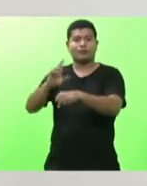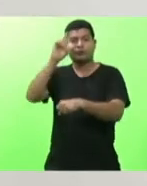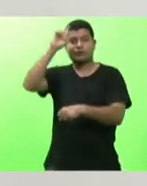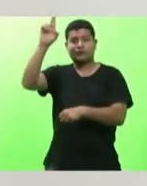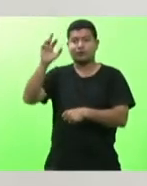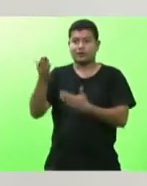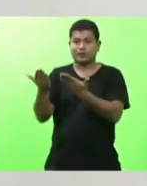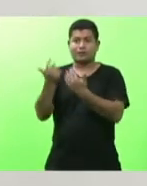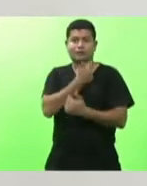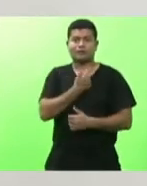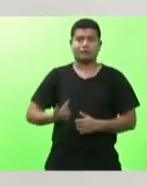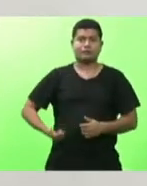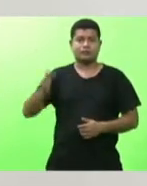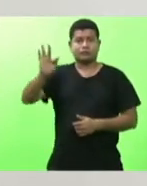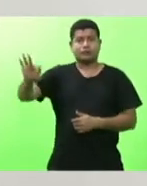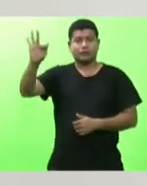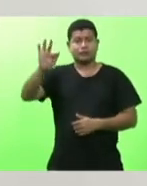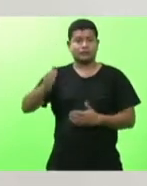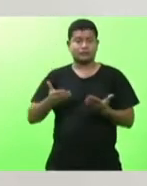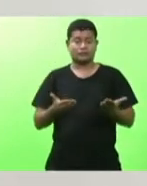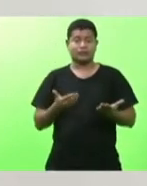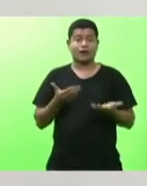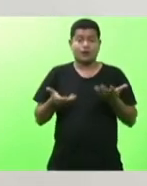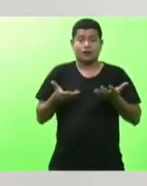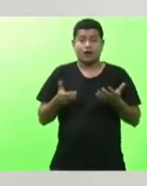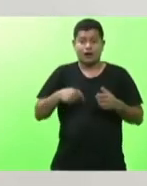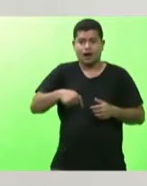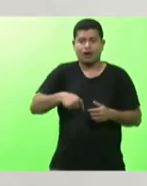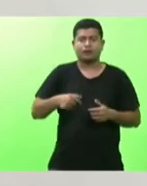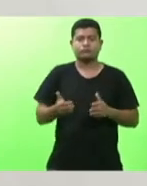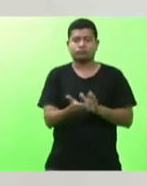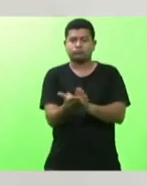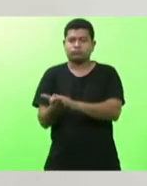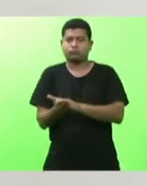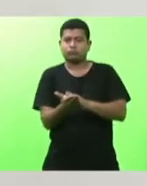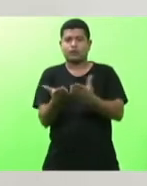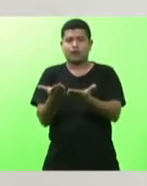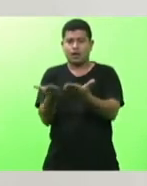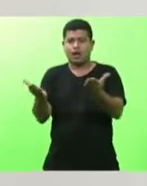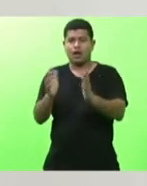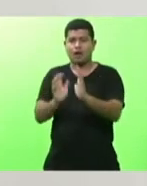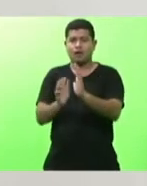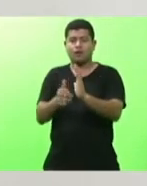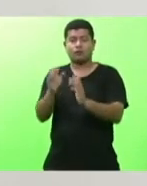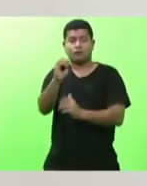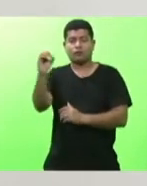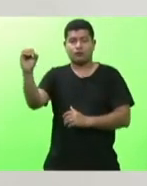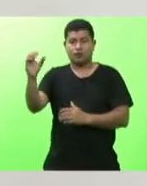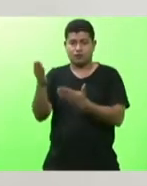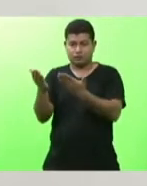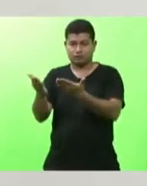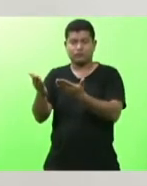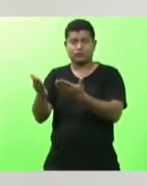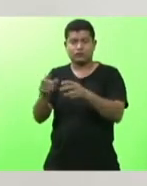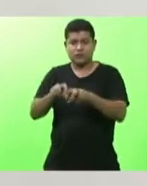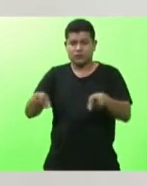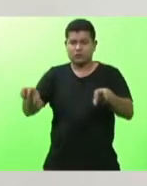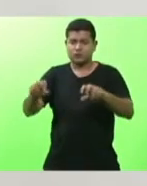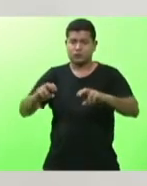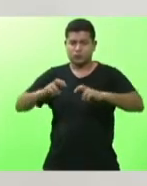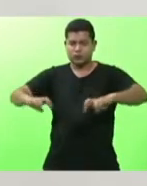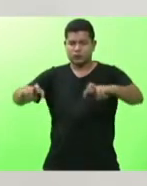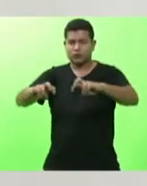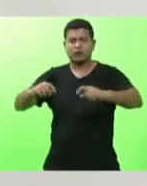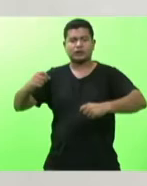pela bancada do oeste ou seja pela frente parlamentar do oeste que tomou a iniciativa